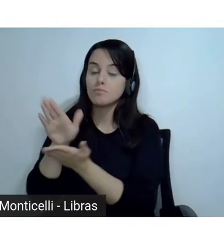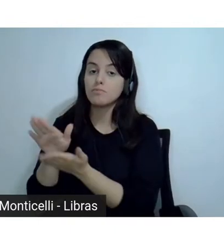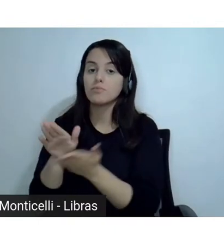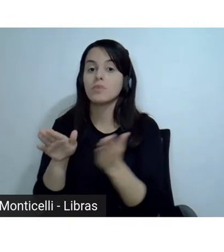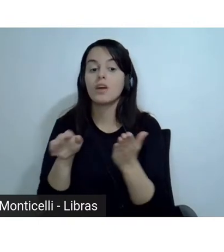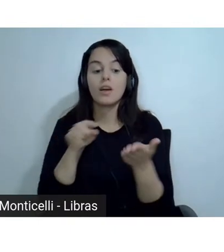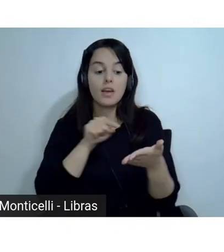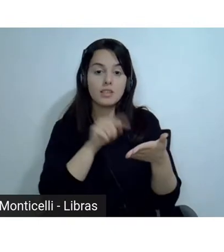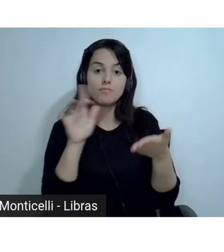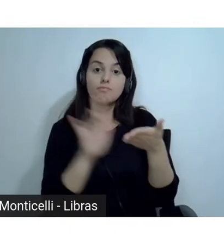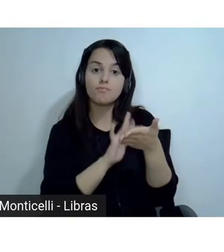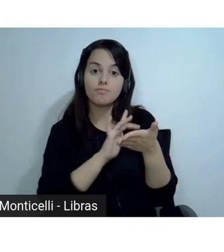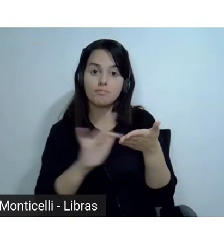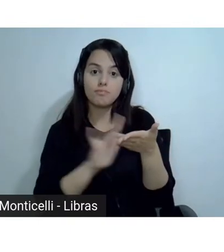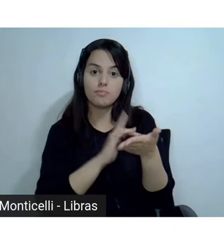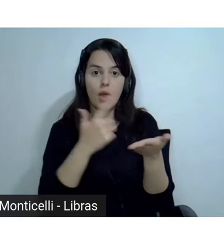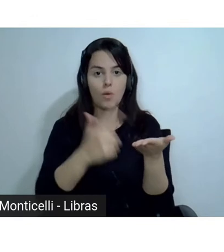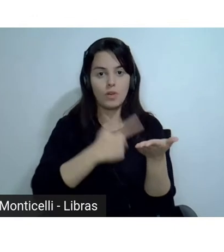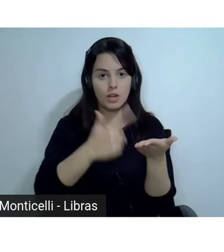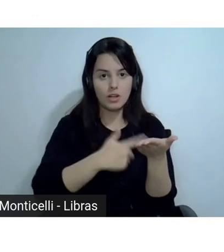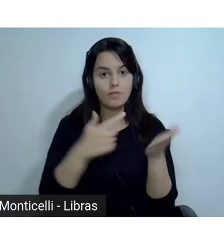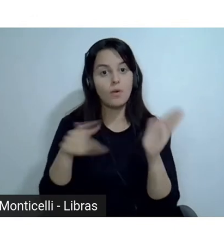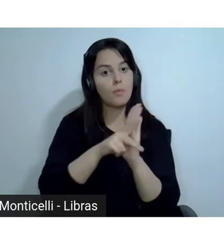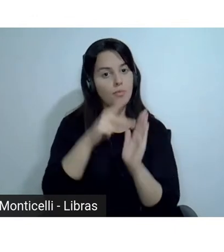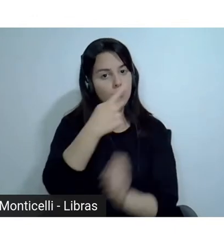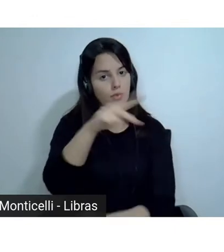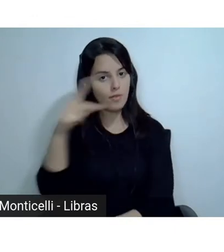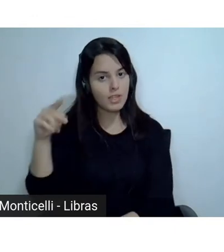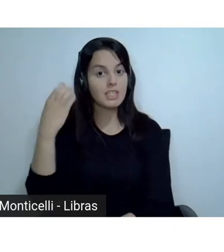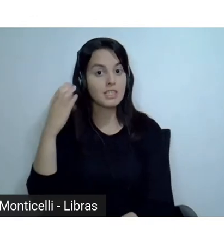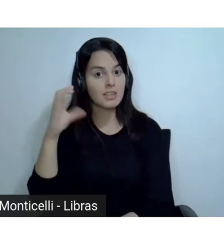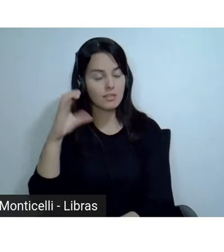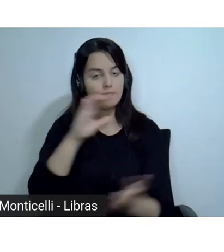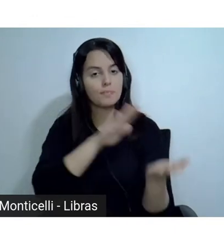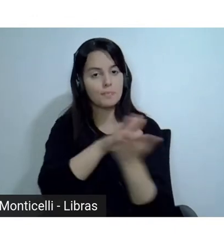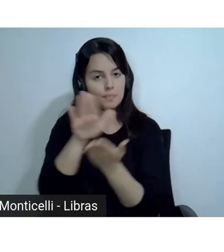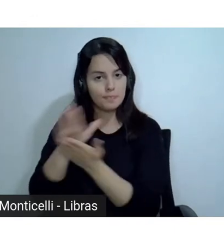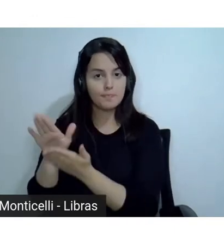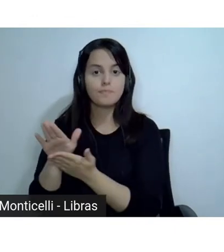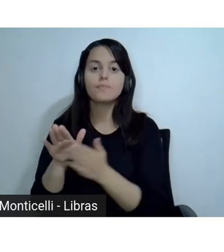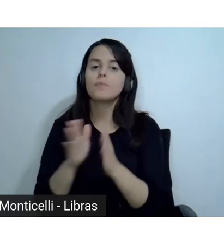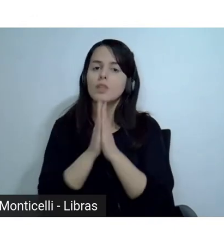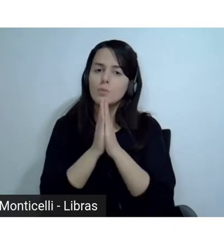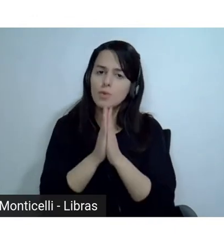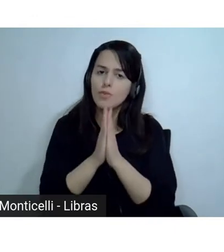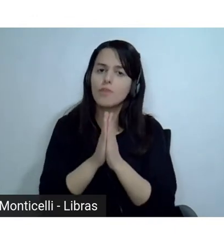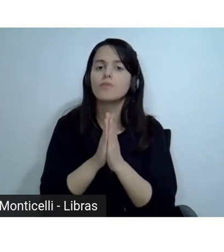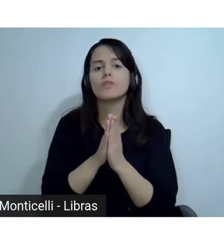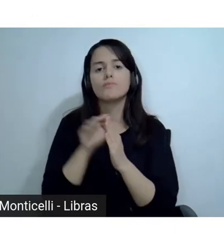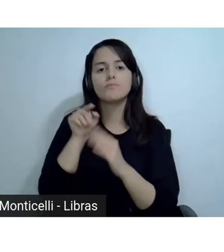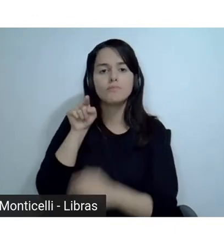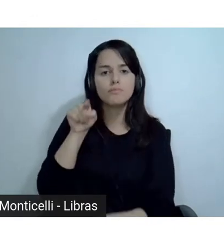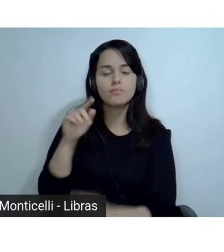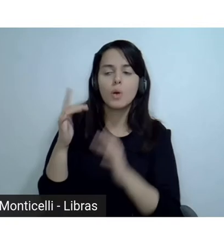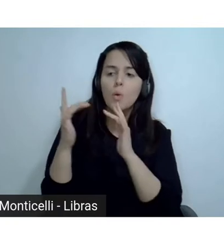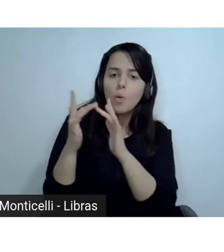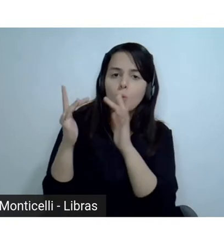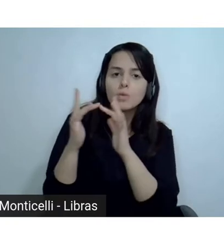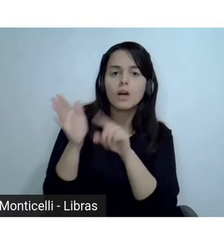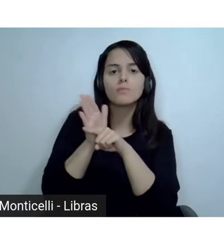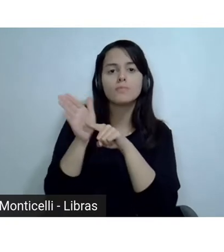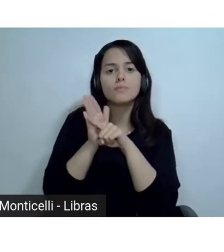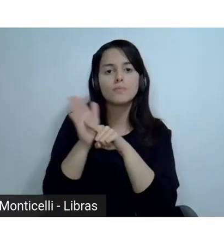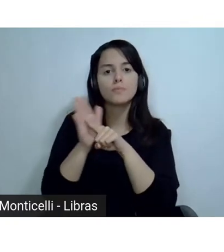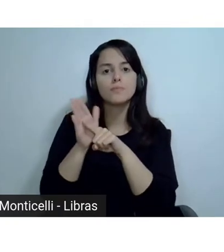compartilhar conosco? Procure, então, o seu assessor deste programa de formação continuada, aí na sua Coordenadoria Regional de